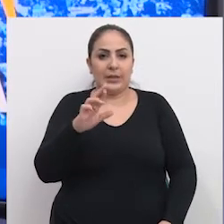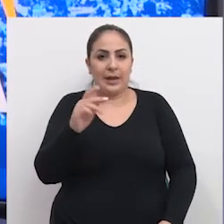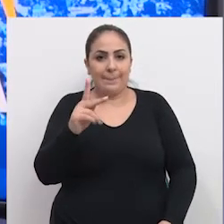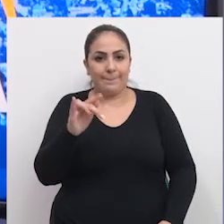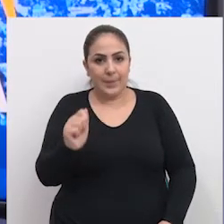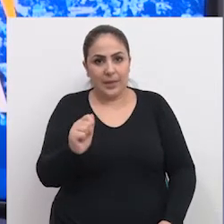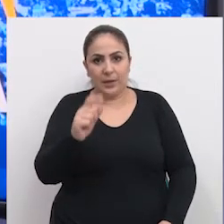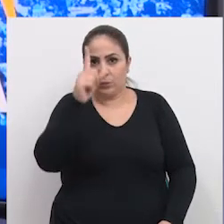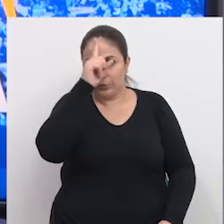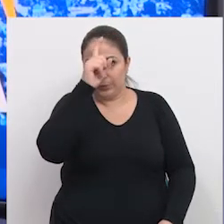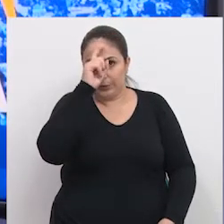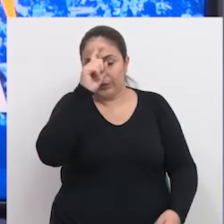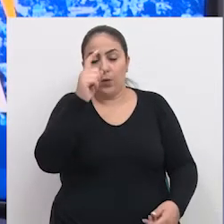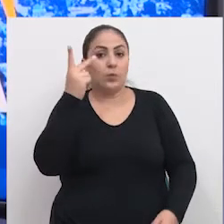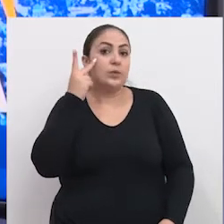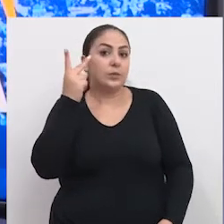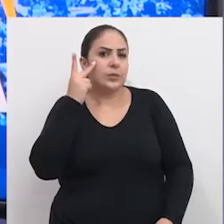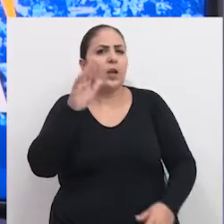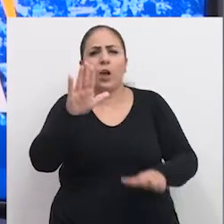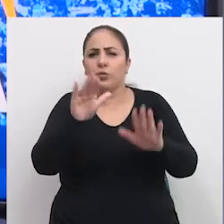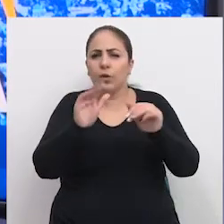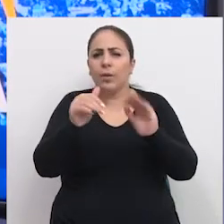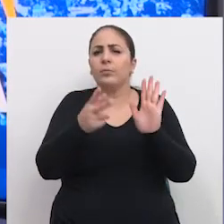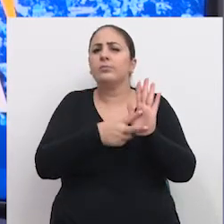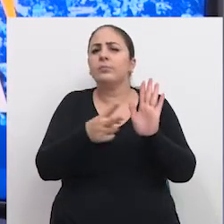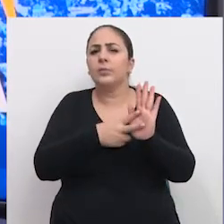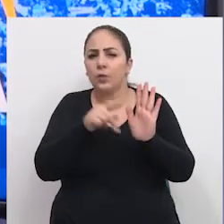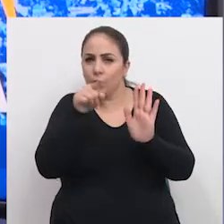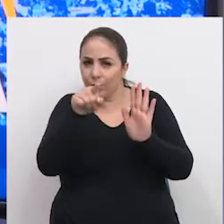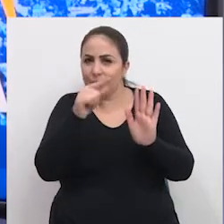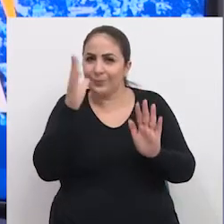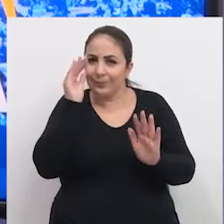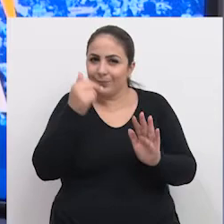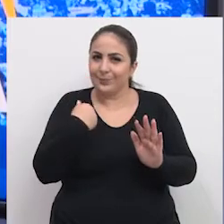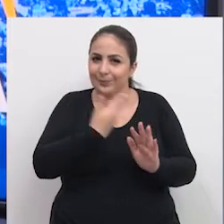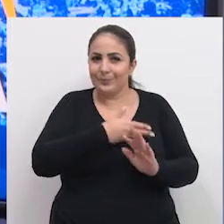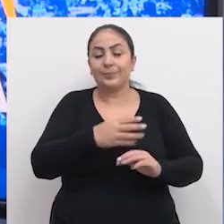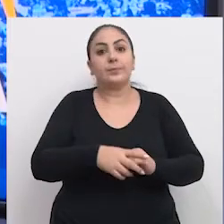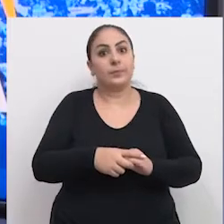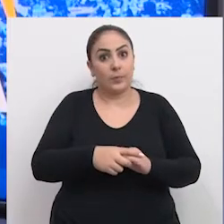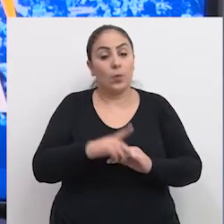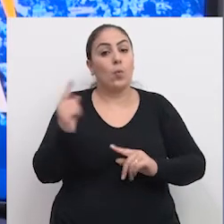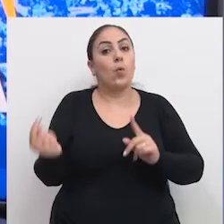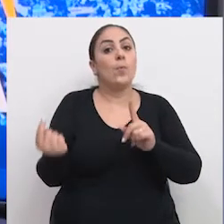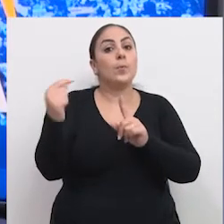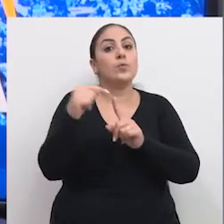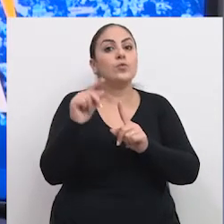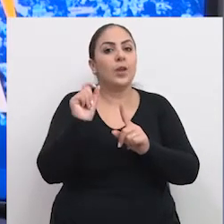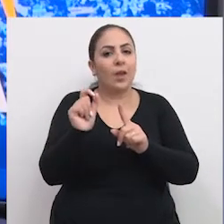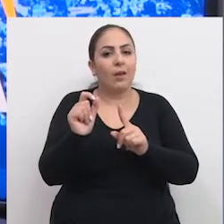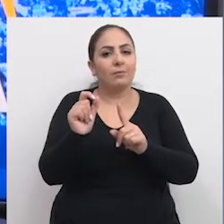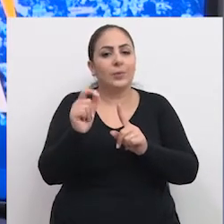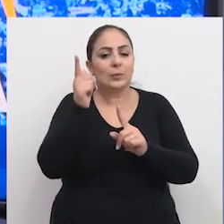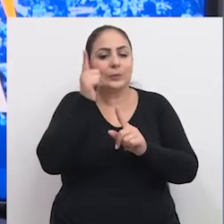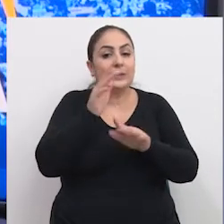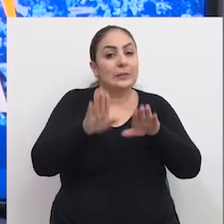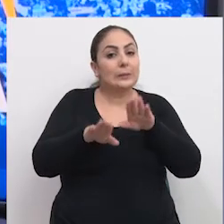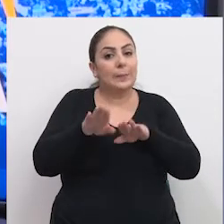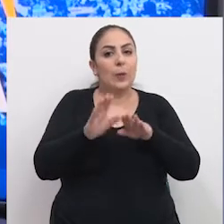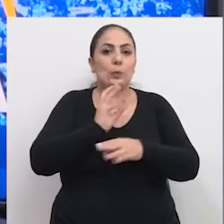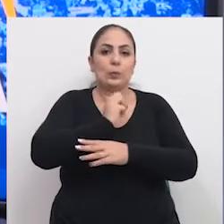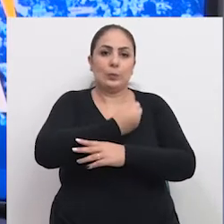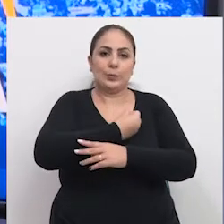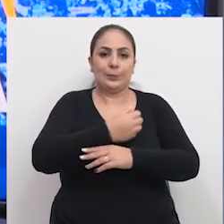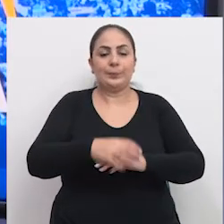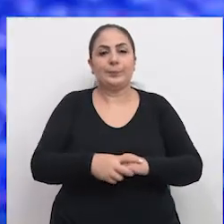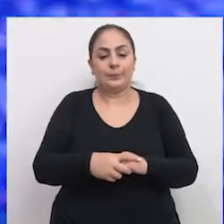Hospital São Vicente de Paulo está chamando a atenção de você que nos assiste. O objetivo é equilibrar